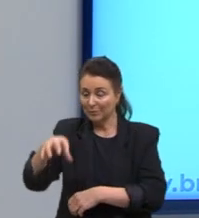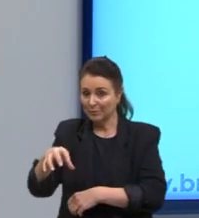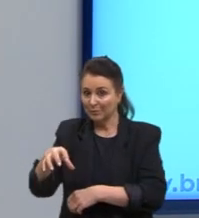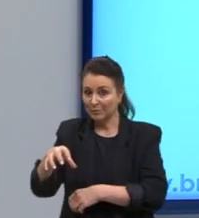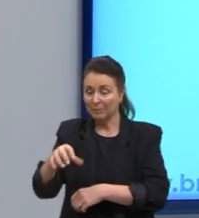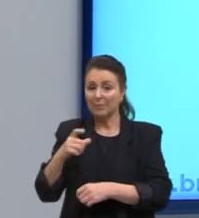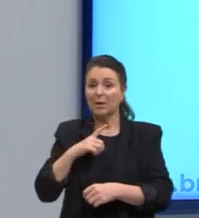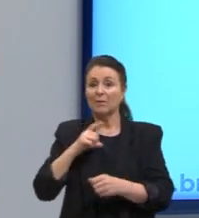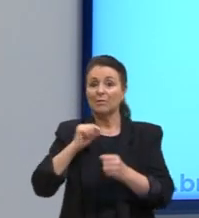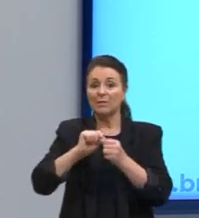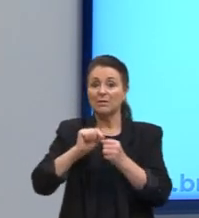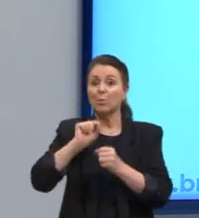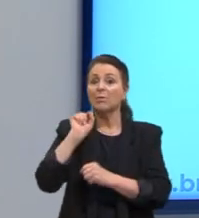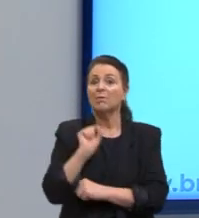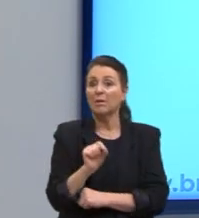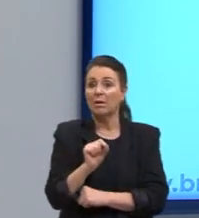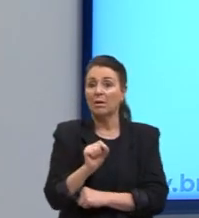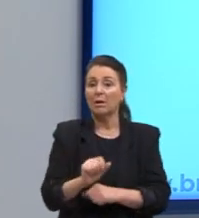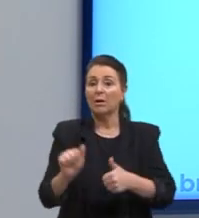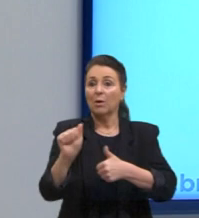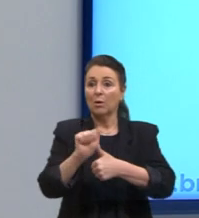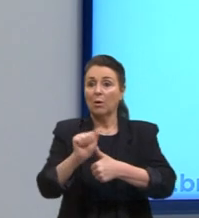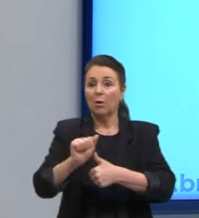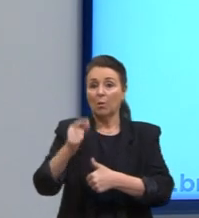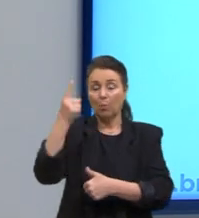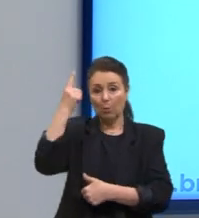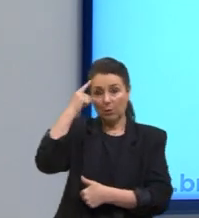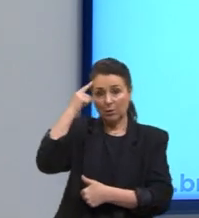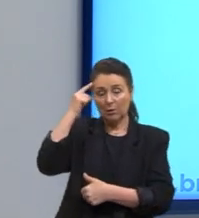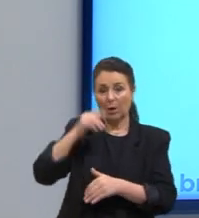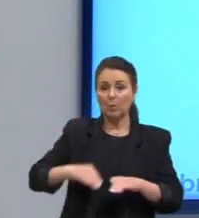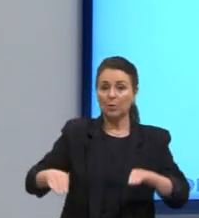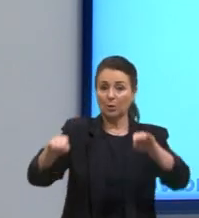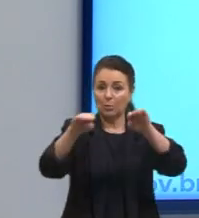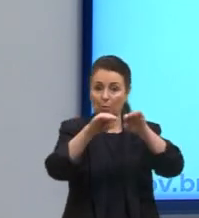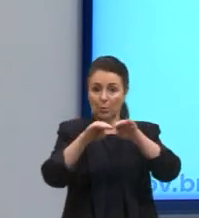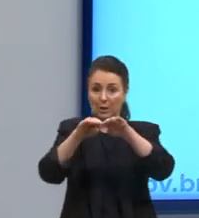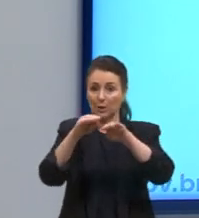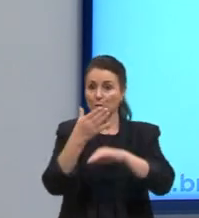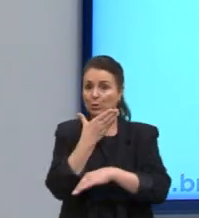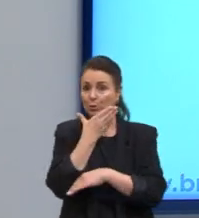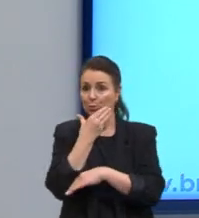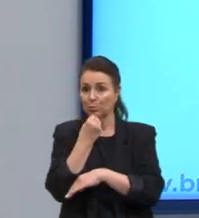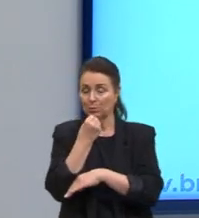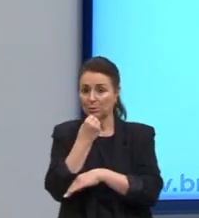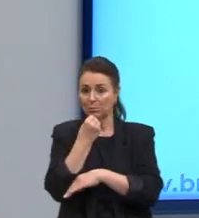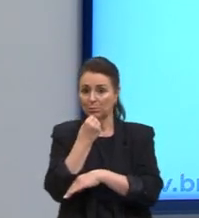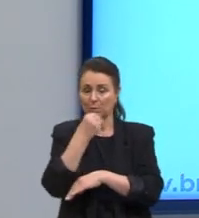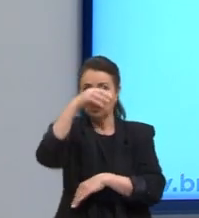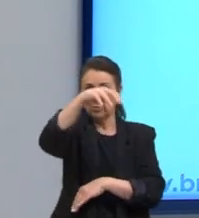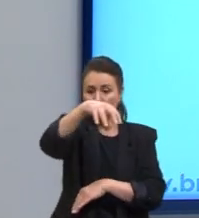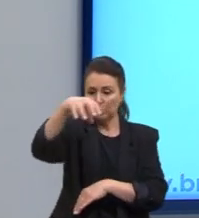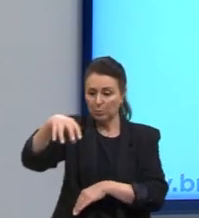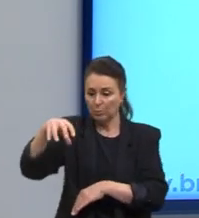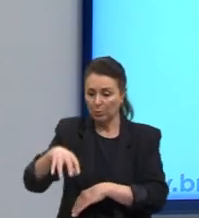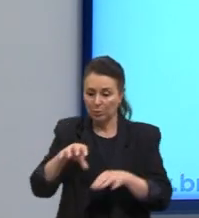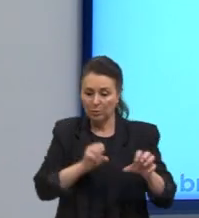letra A, o ideal de igualdade entre os homens. Não, os micropoderes, eles